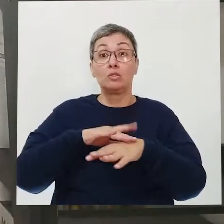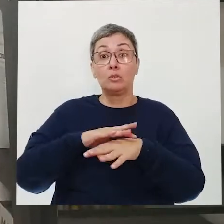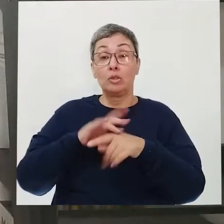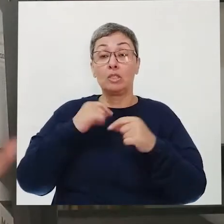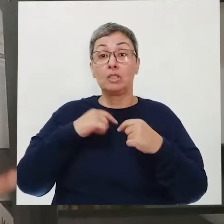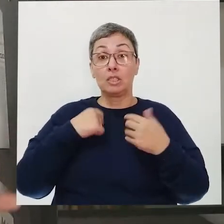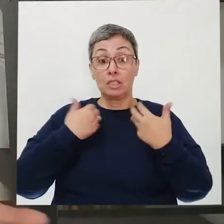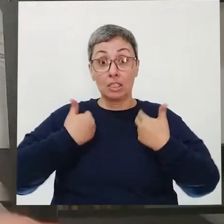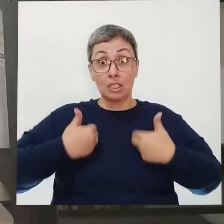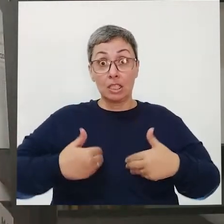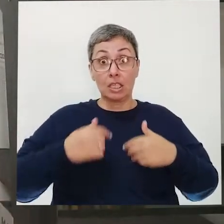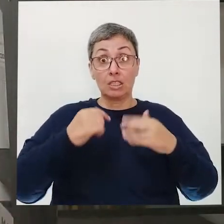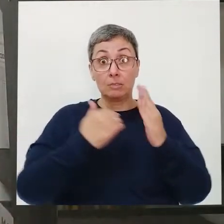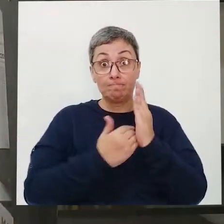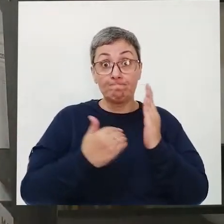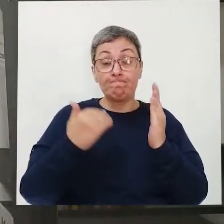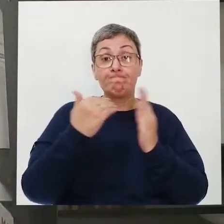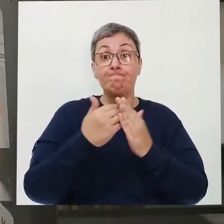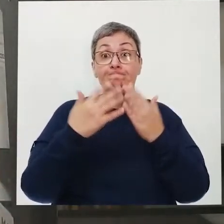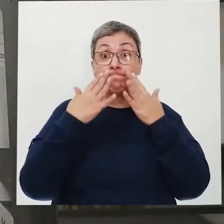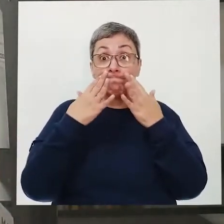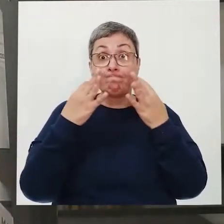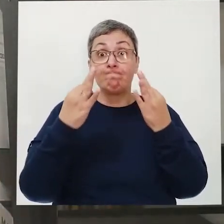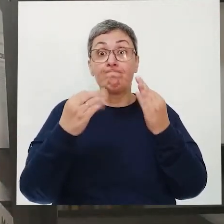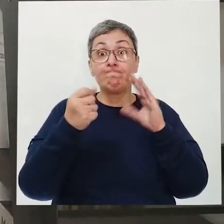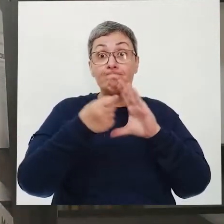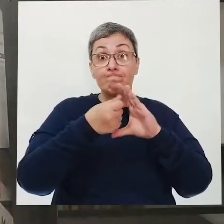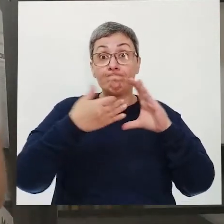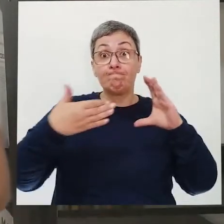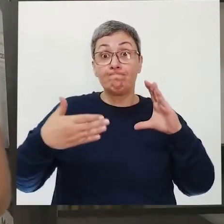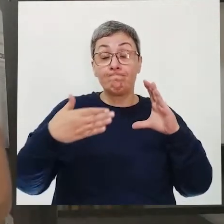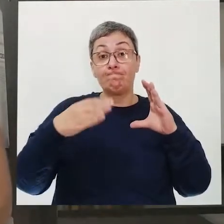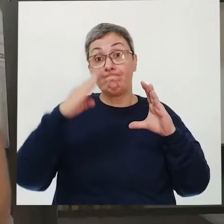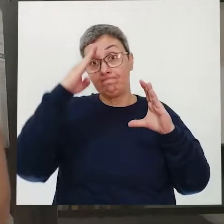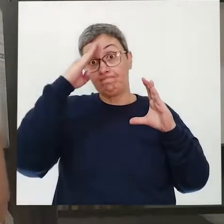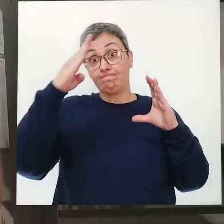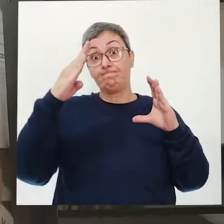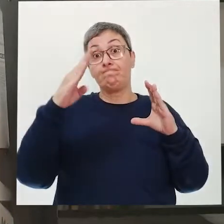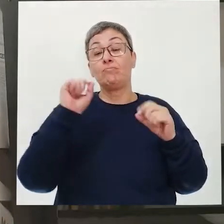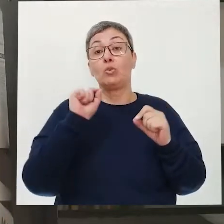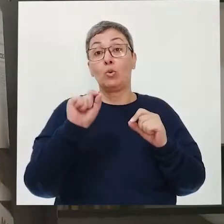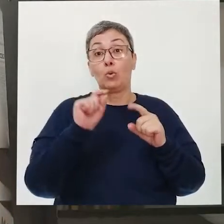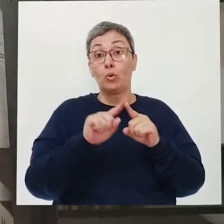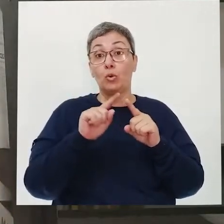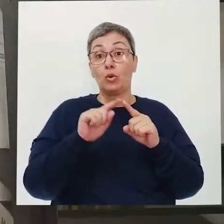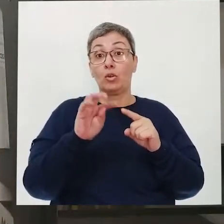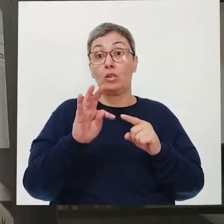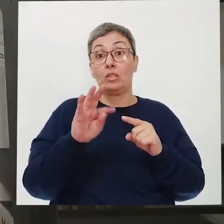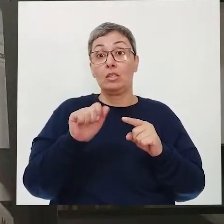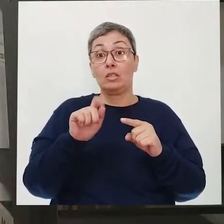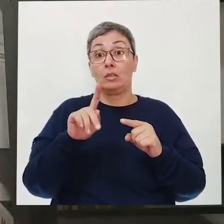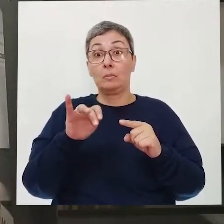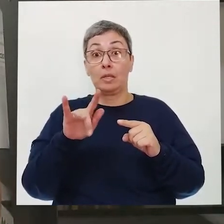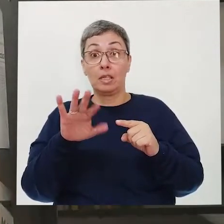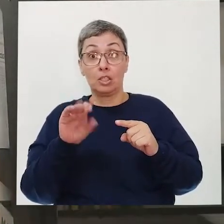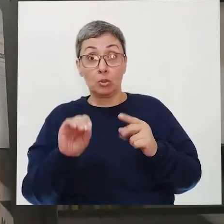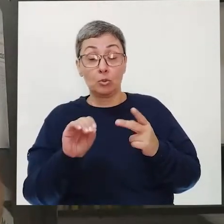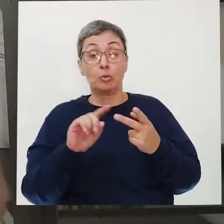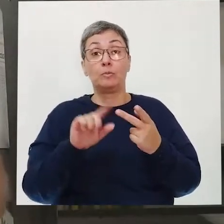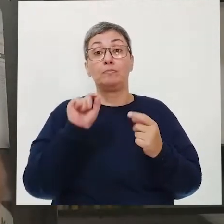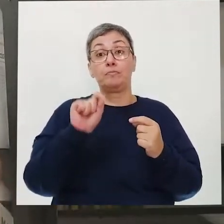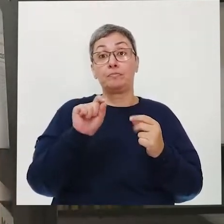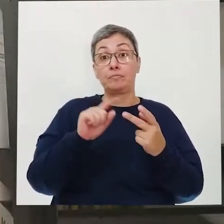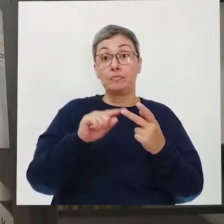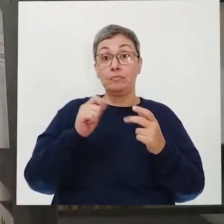uma reação exagerada de alerta, como característica predominante. São elas o transtorno do pânico, o